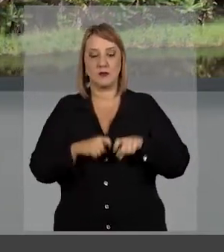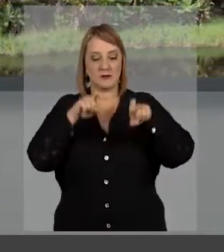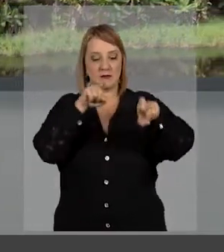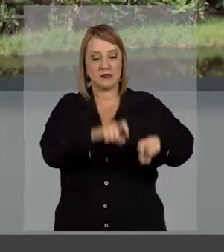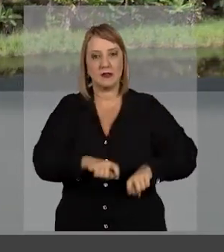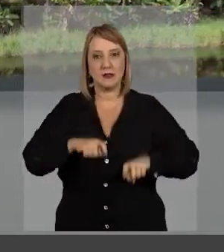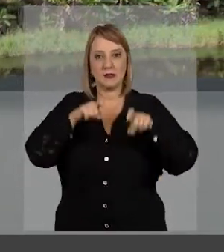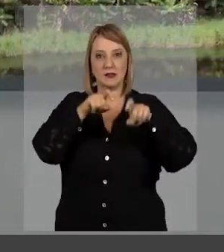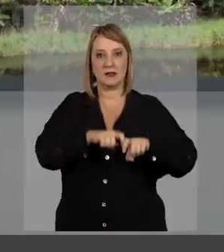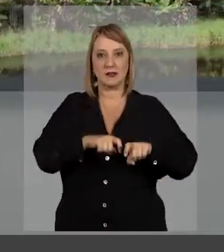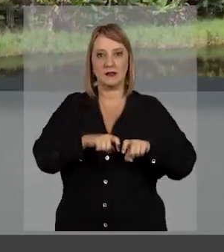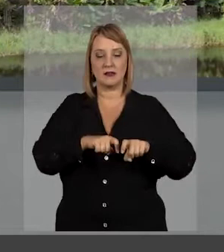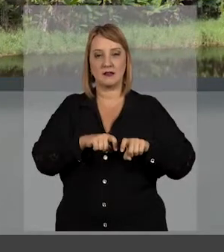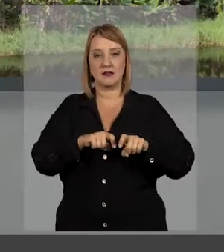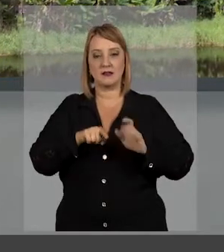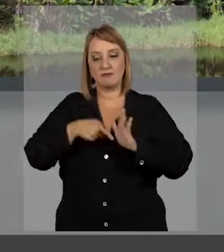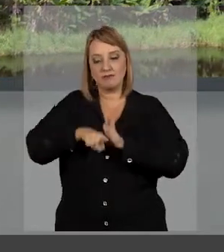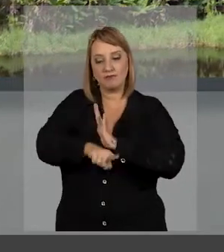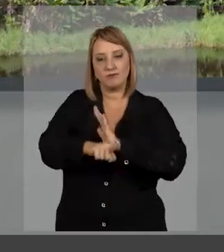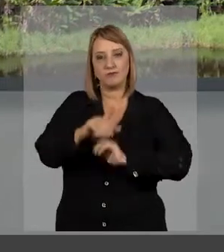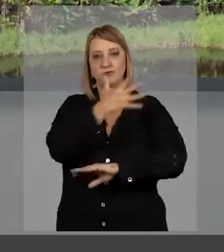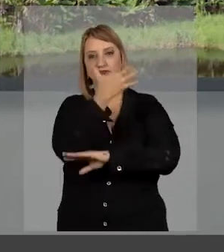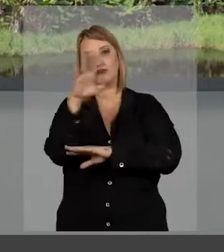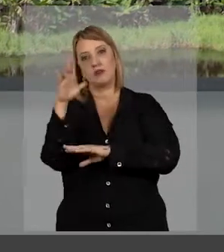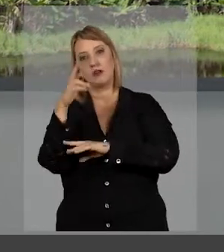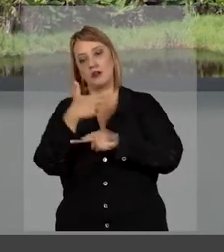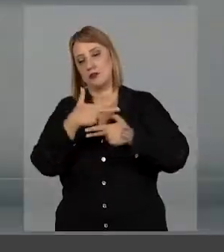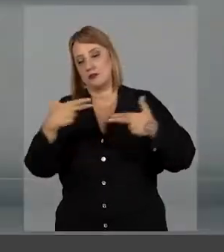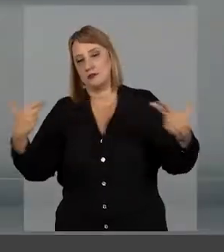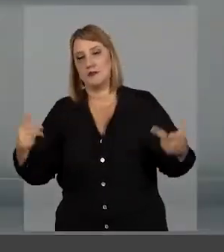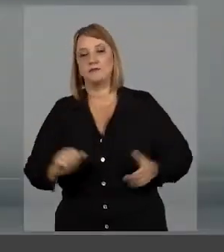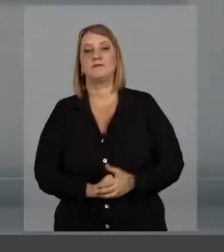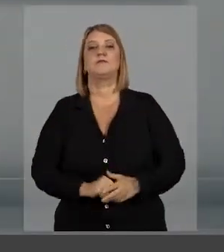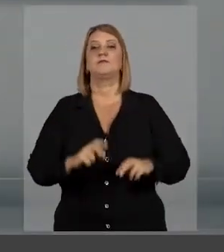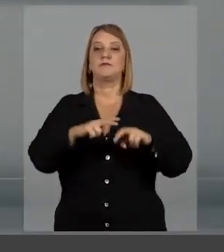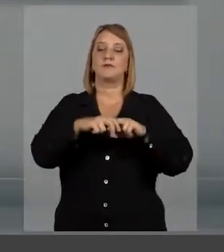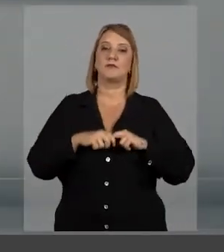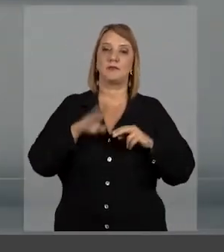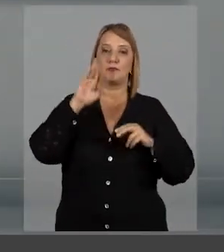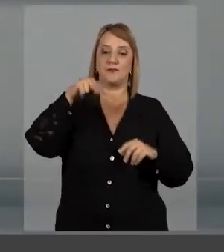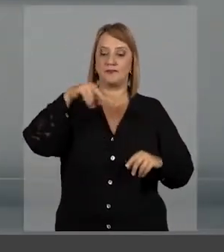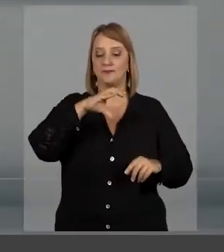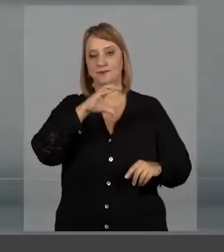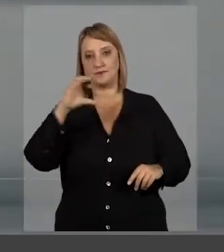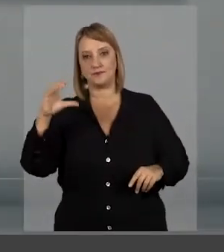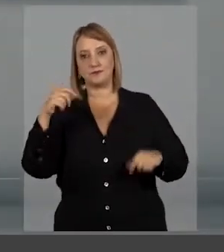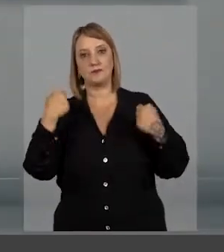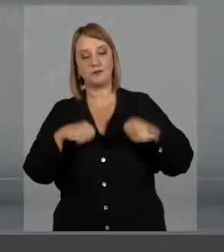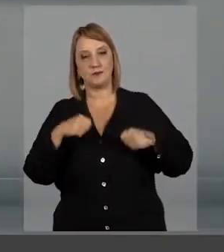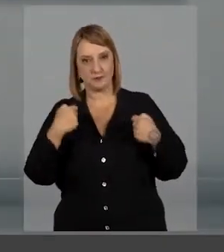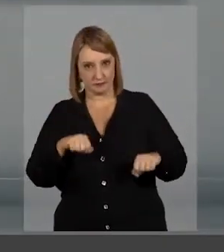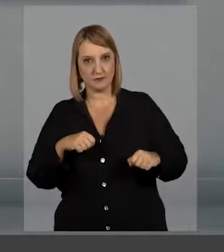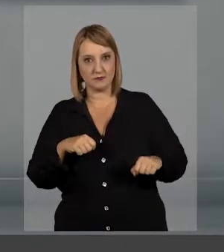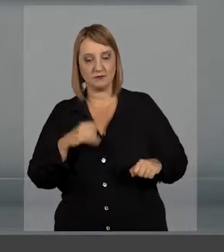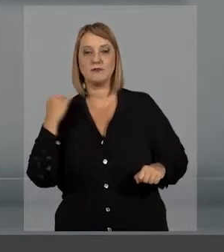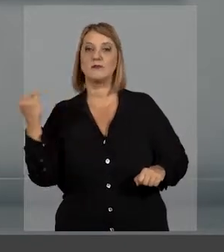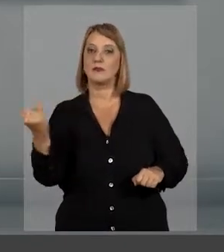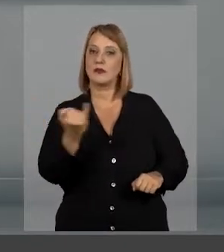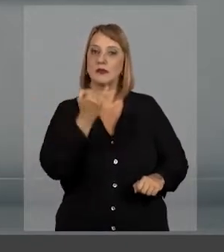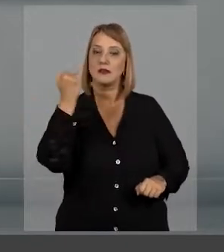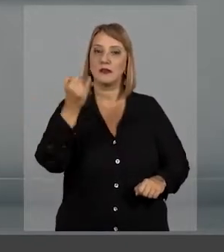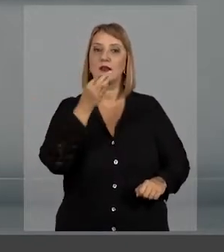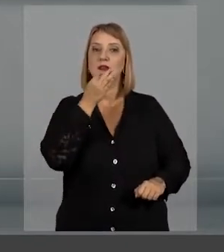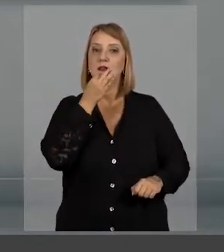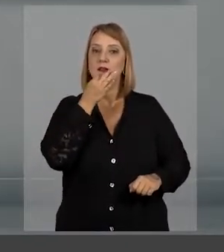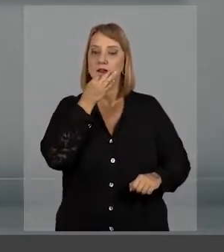mineração, exploração da floresta, entre outros. É por isso que a BNCC aponta para a necessidade